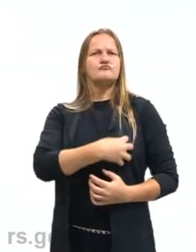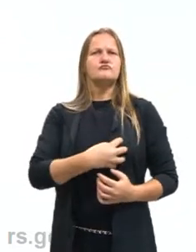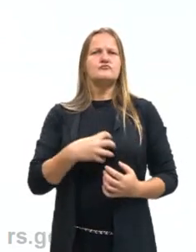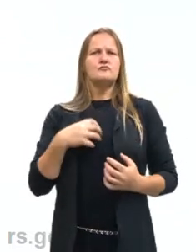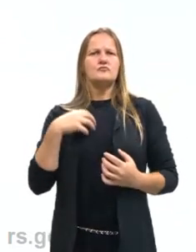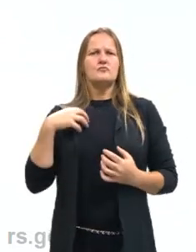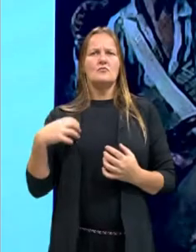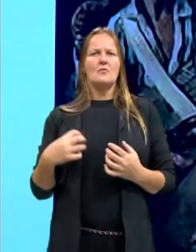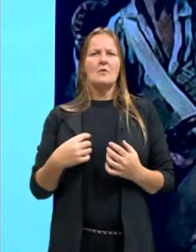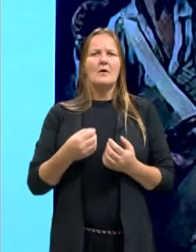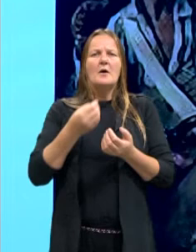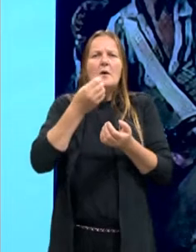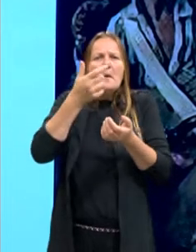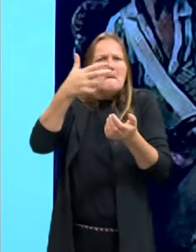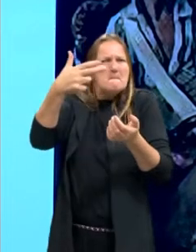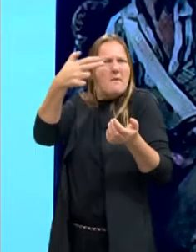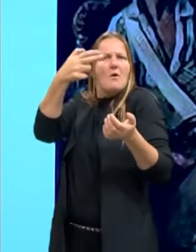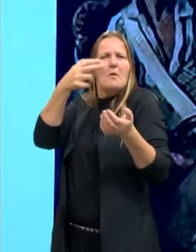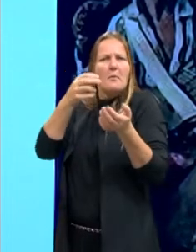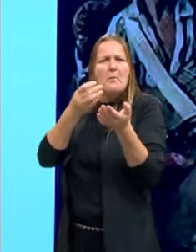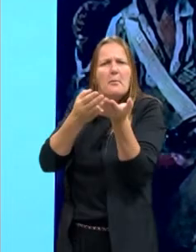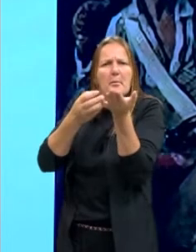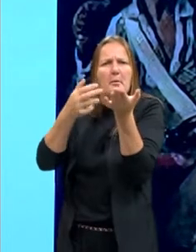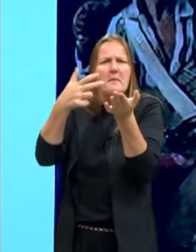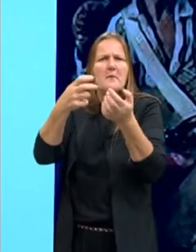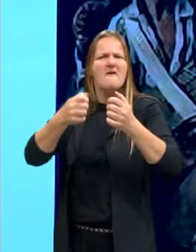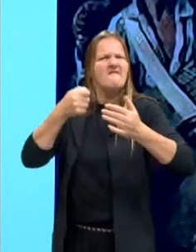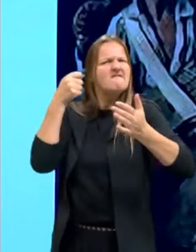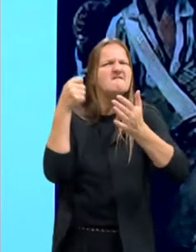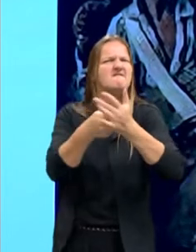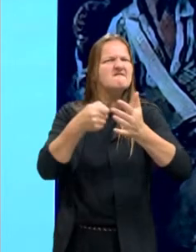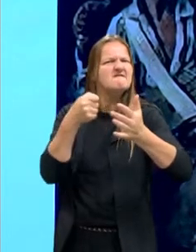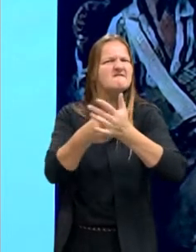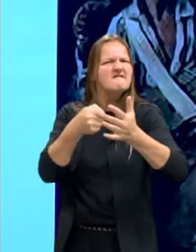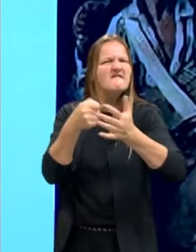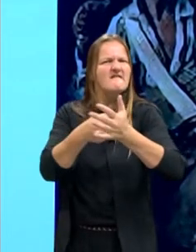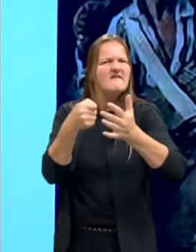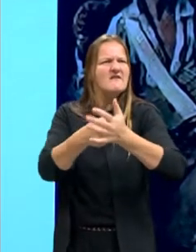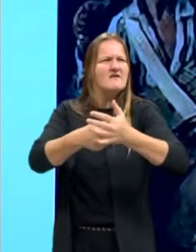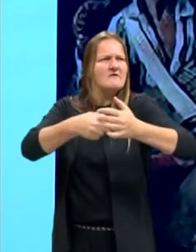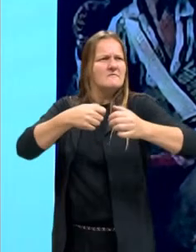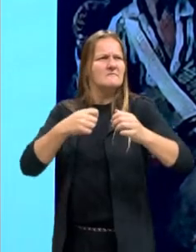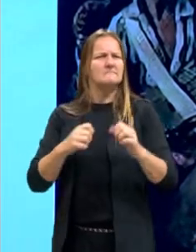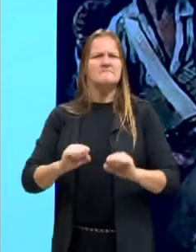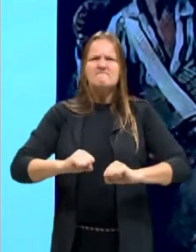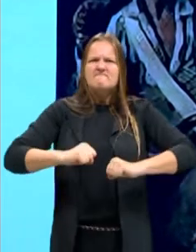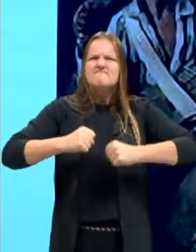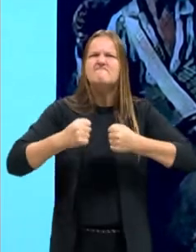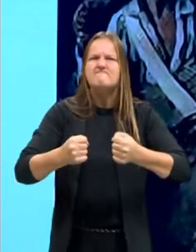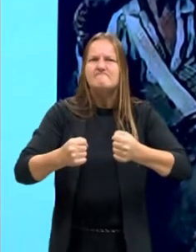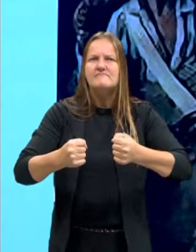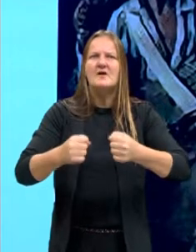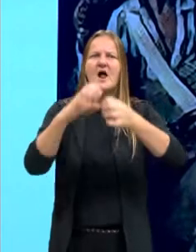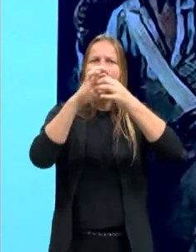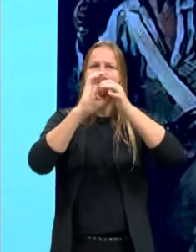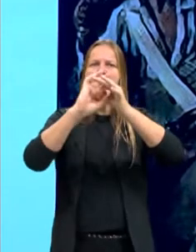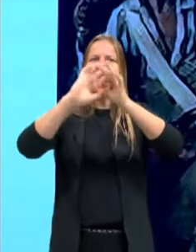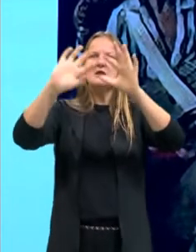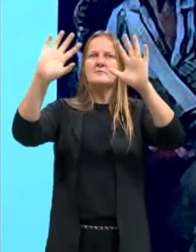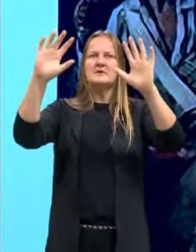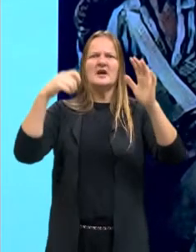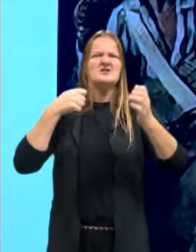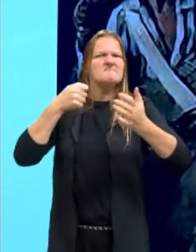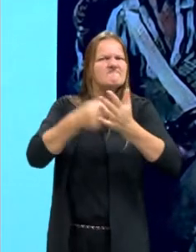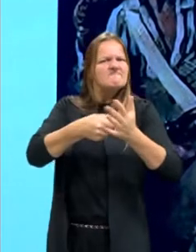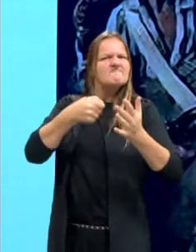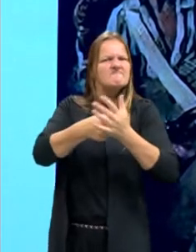resquícios de pólvora, de alguém que luta, de alguém que está em batalha, ou seja, a Liberdade está em